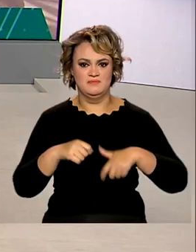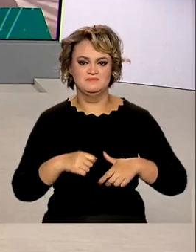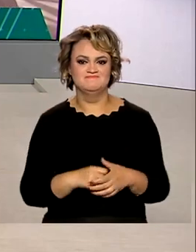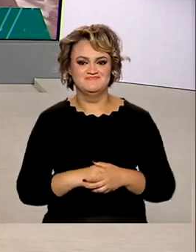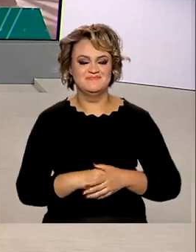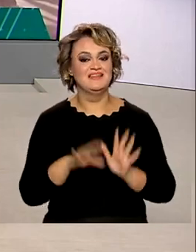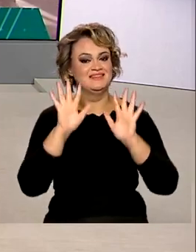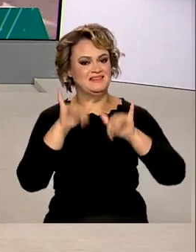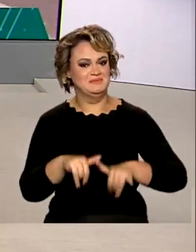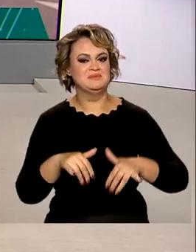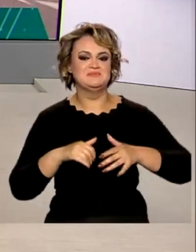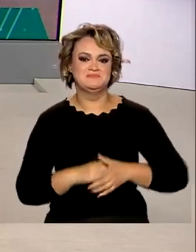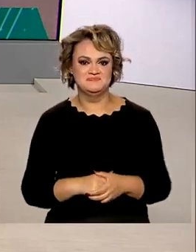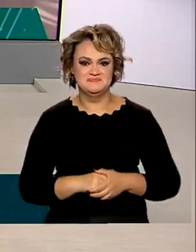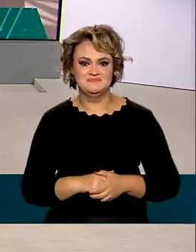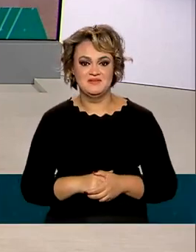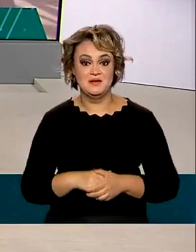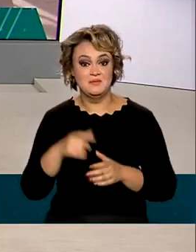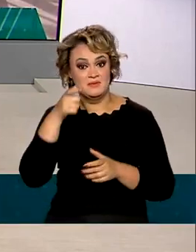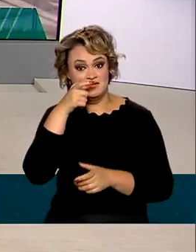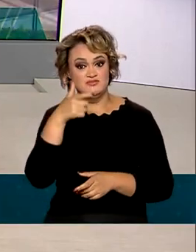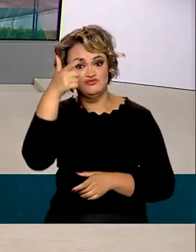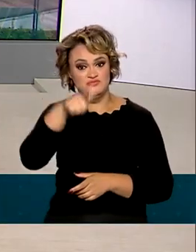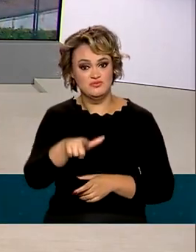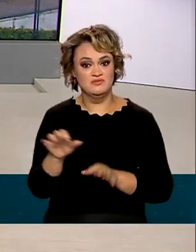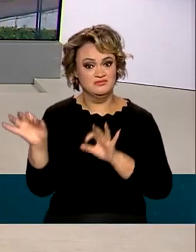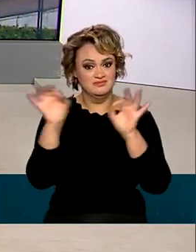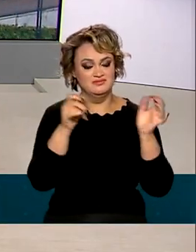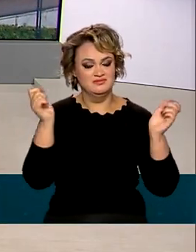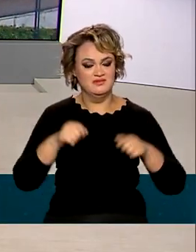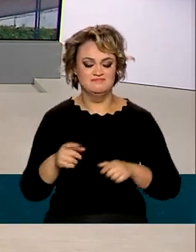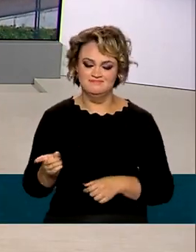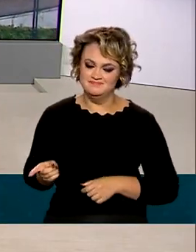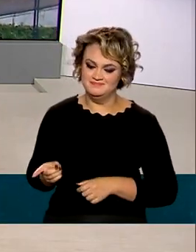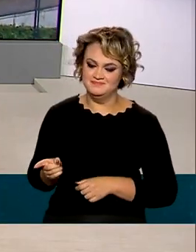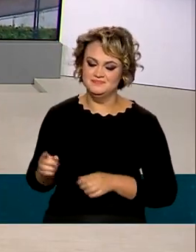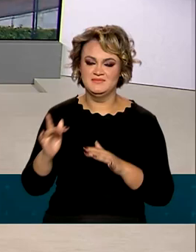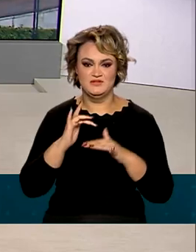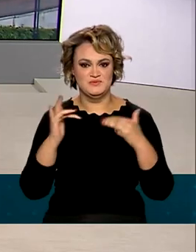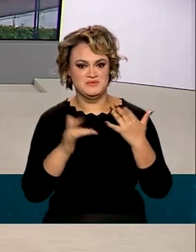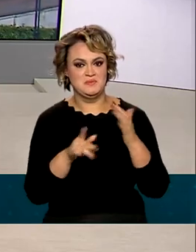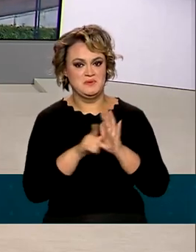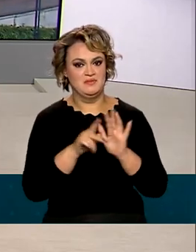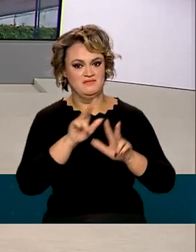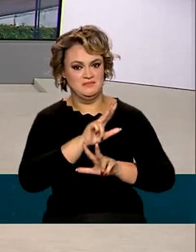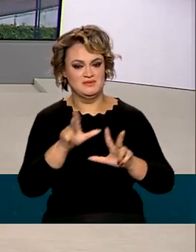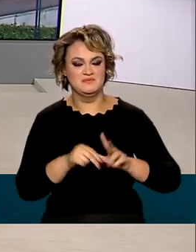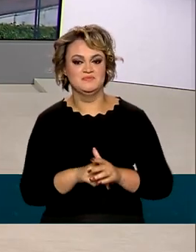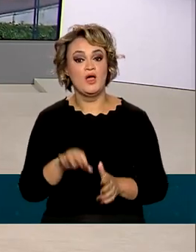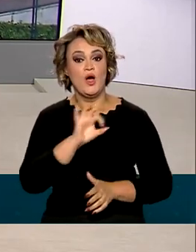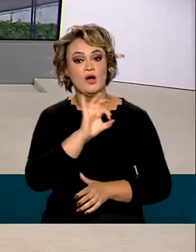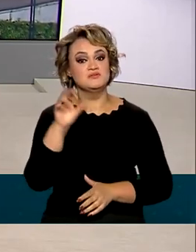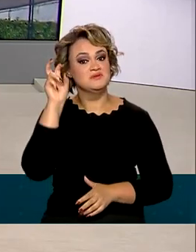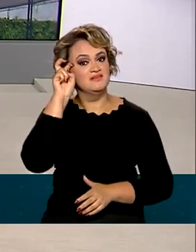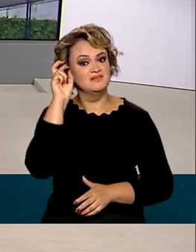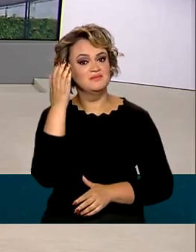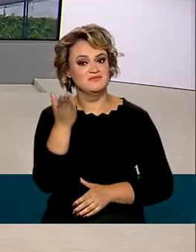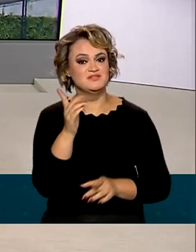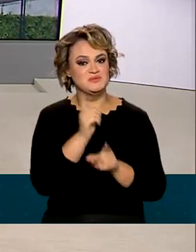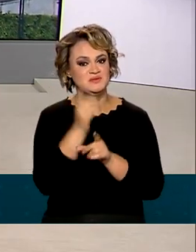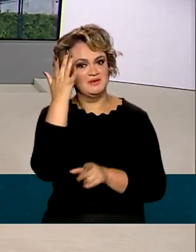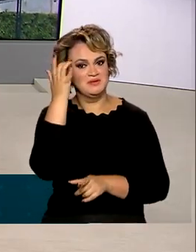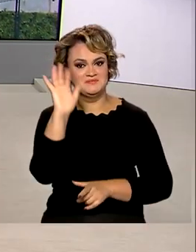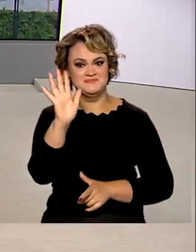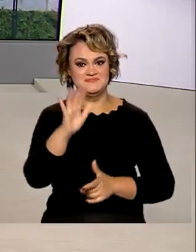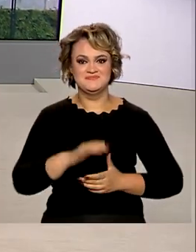E a gente fica por aqui. Para rever as reportagens, acesse as redes sociais da TV Brasil. Uma ótima quinta-feira para você.